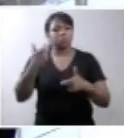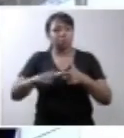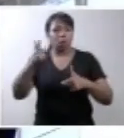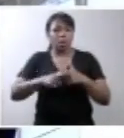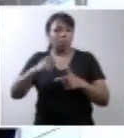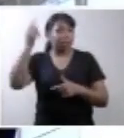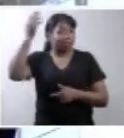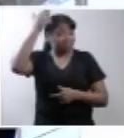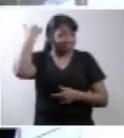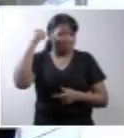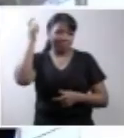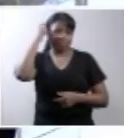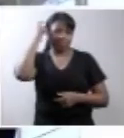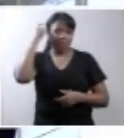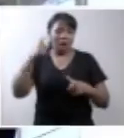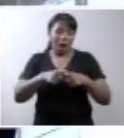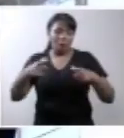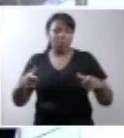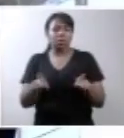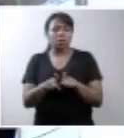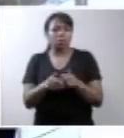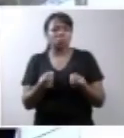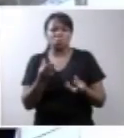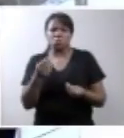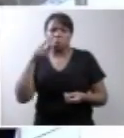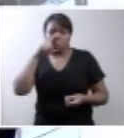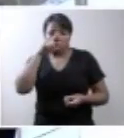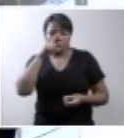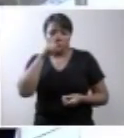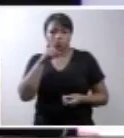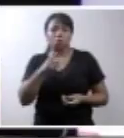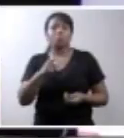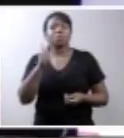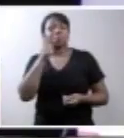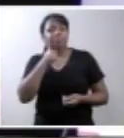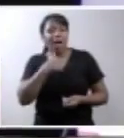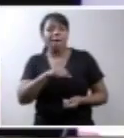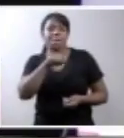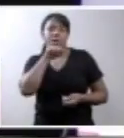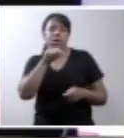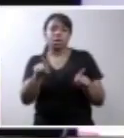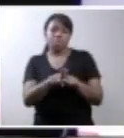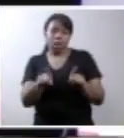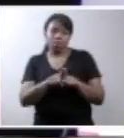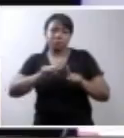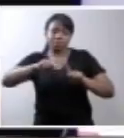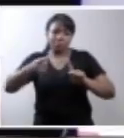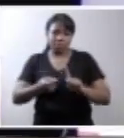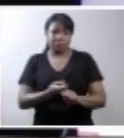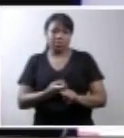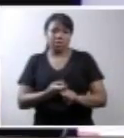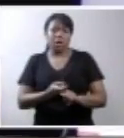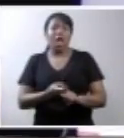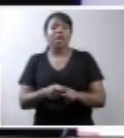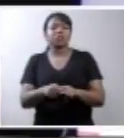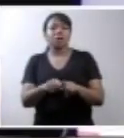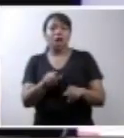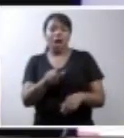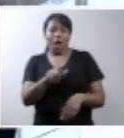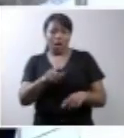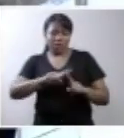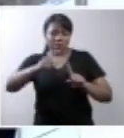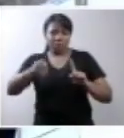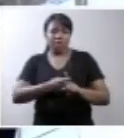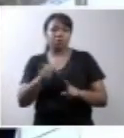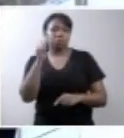não aumenta muito o perigo da mãe que está gestando, porque a gravidez gemelar, que é muito mais comum, é muito